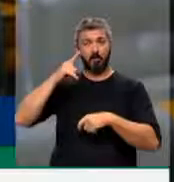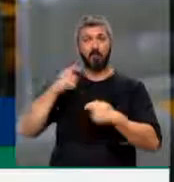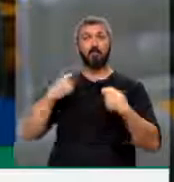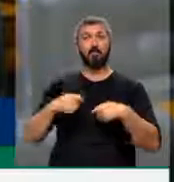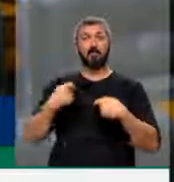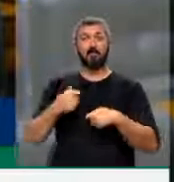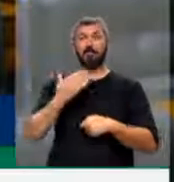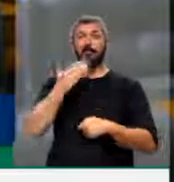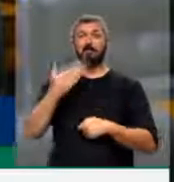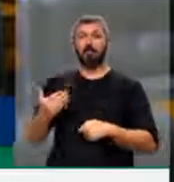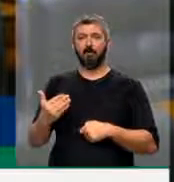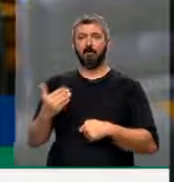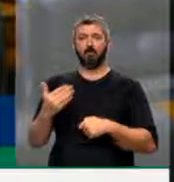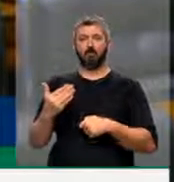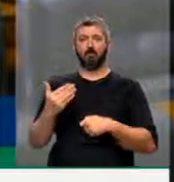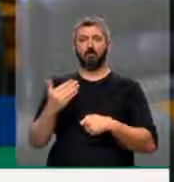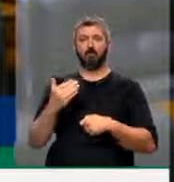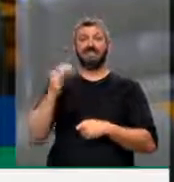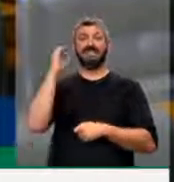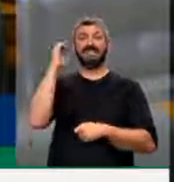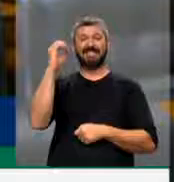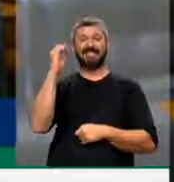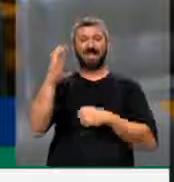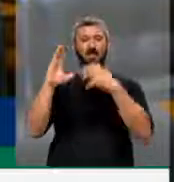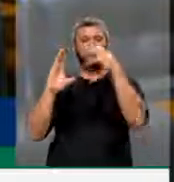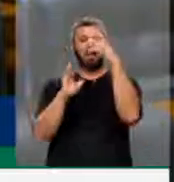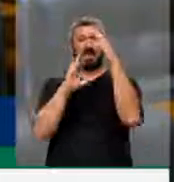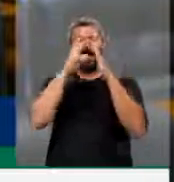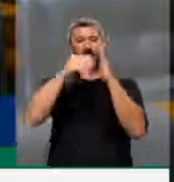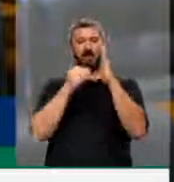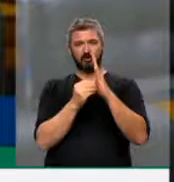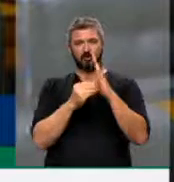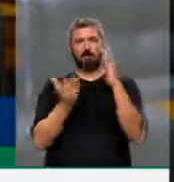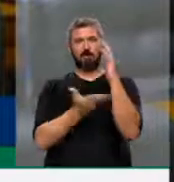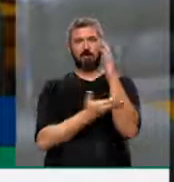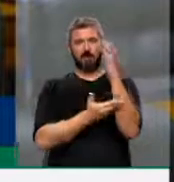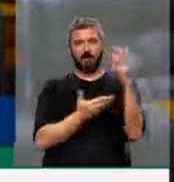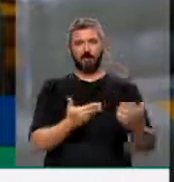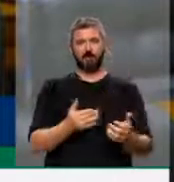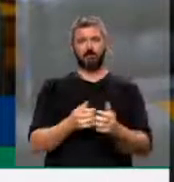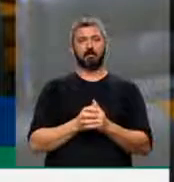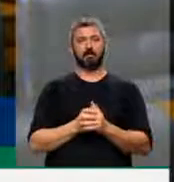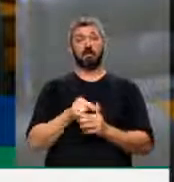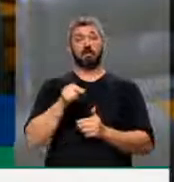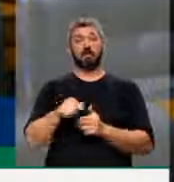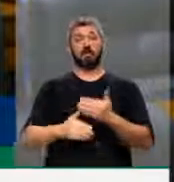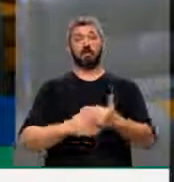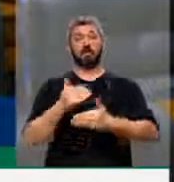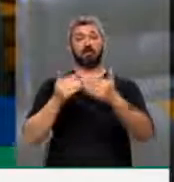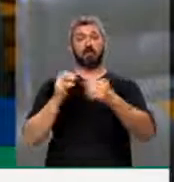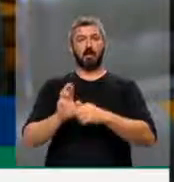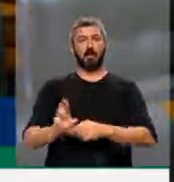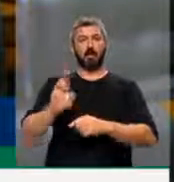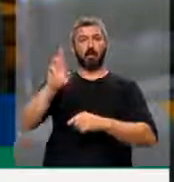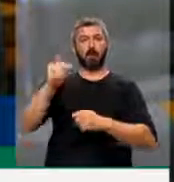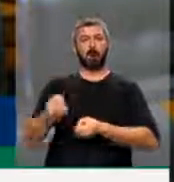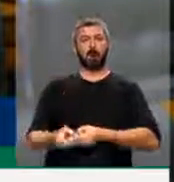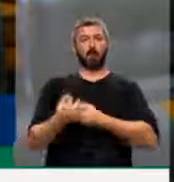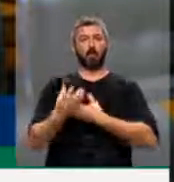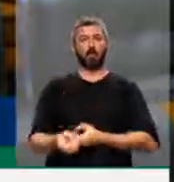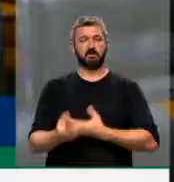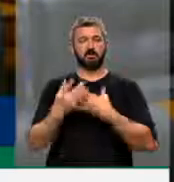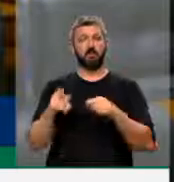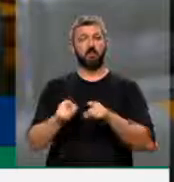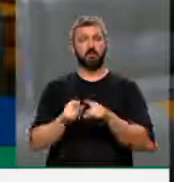de ser a favor do desmatamento zero na Amazônia. Isso nos levaria a um crescimento de autoridade como produtor